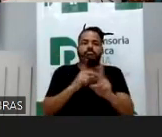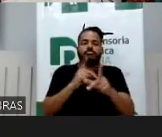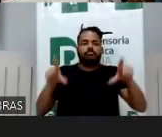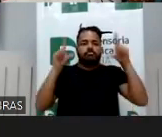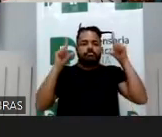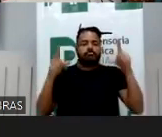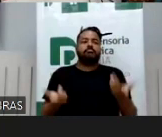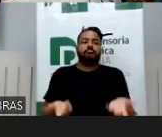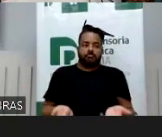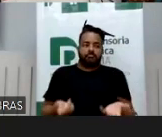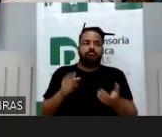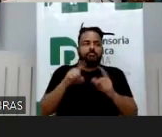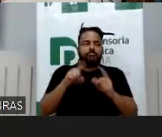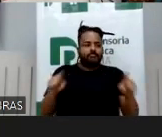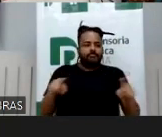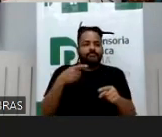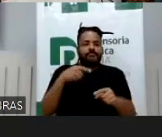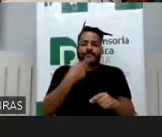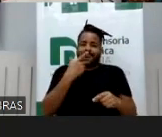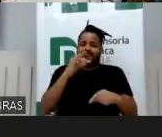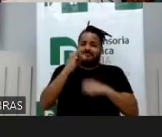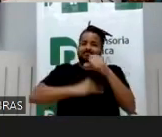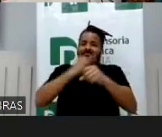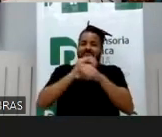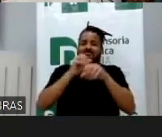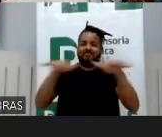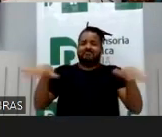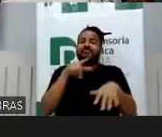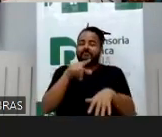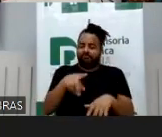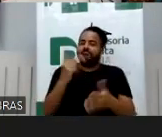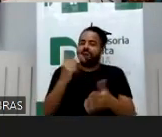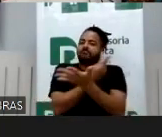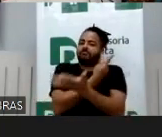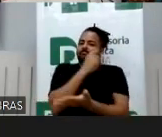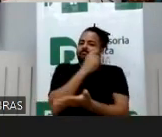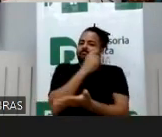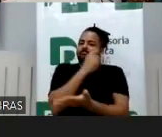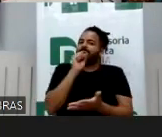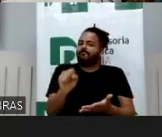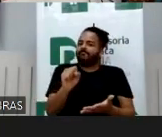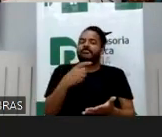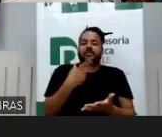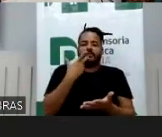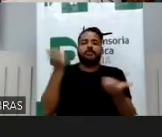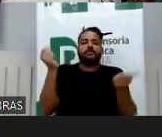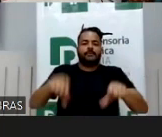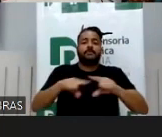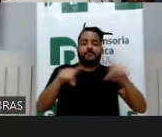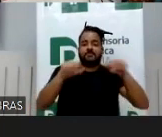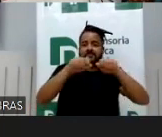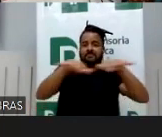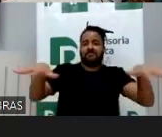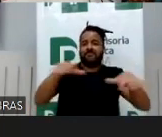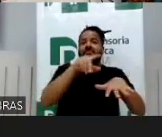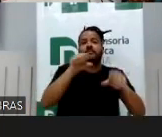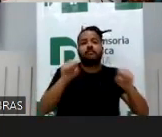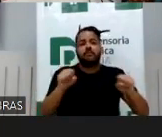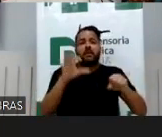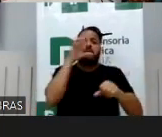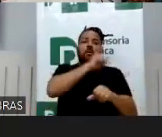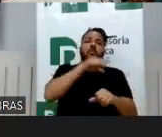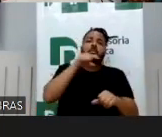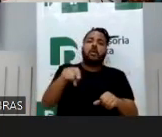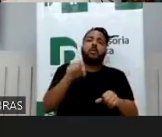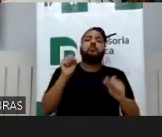anteriores, só que no tempo do digital, tudo ganha outra proporção. A coisa se espalha como pólvora, as coisas são muito mais rápidas e o